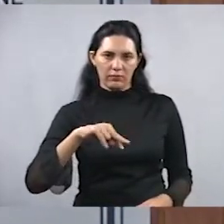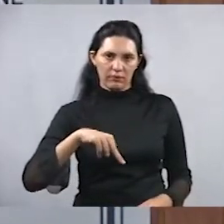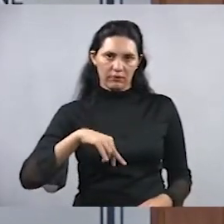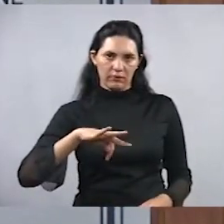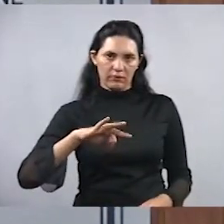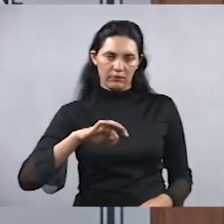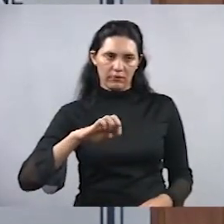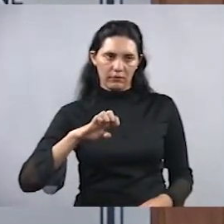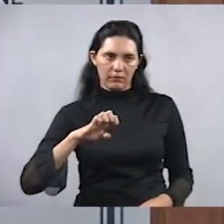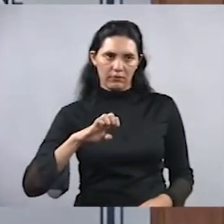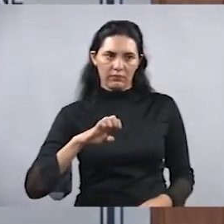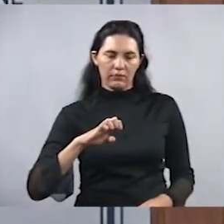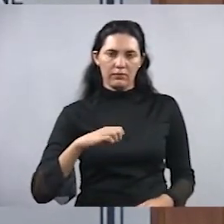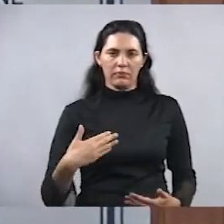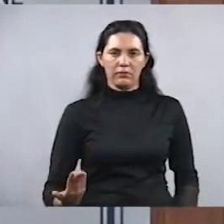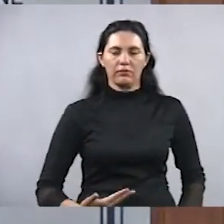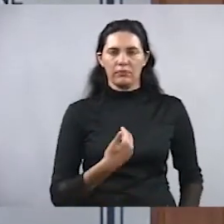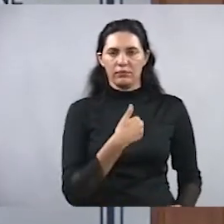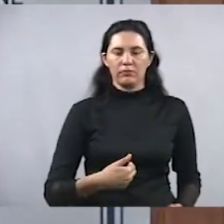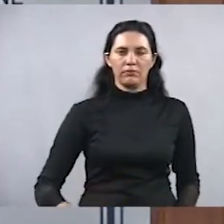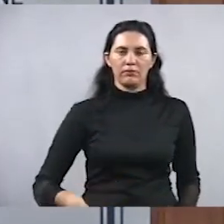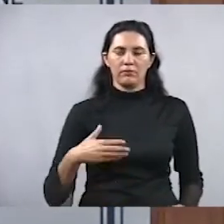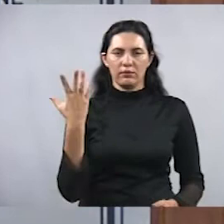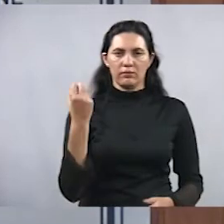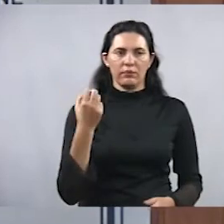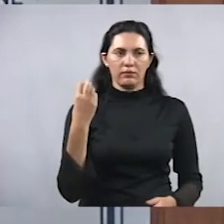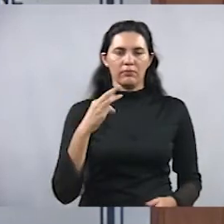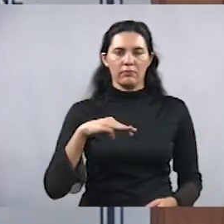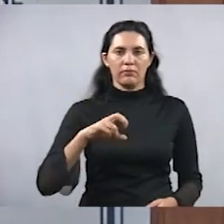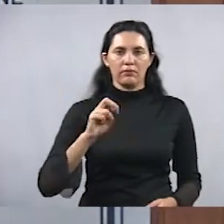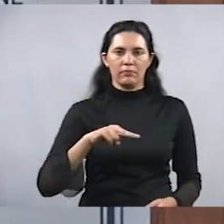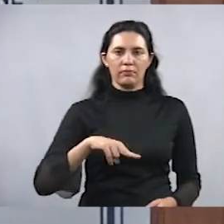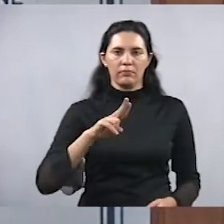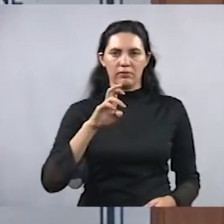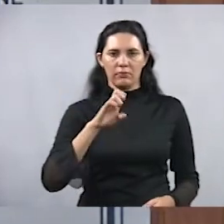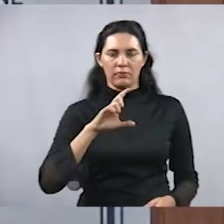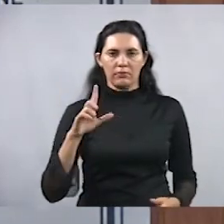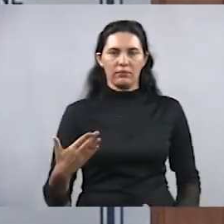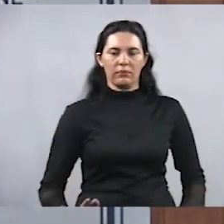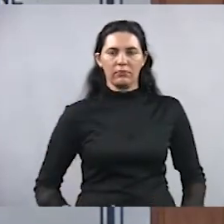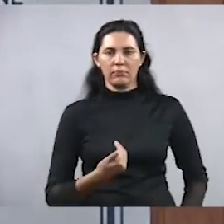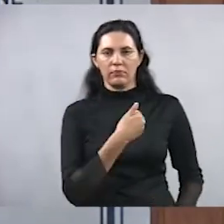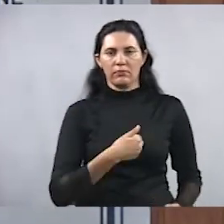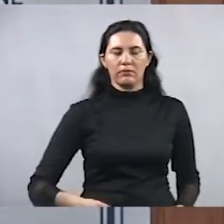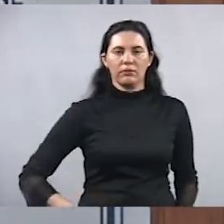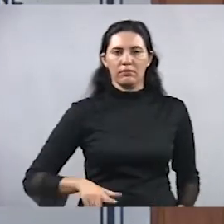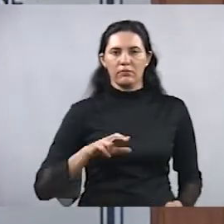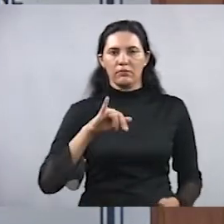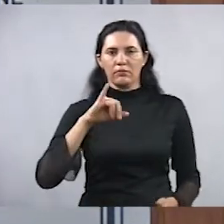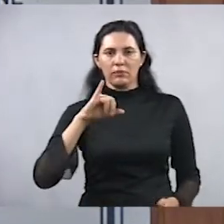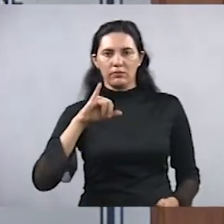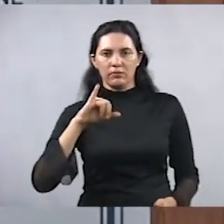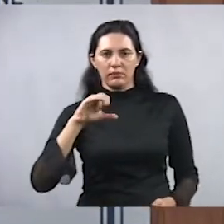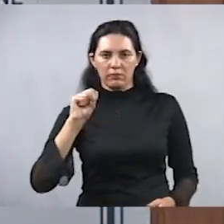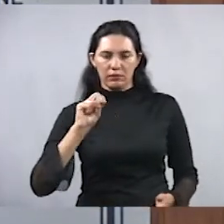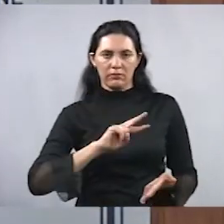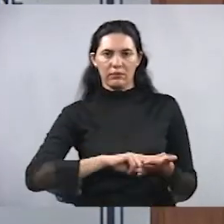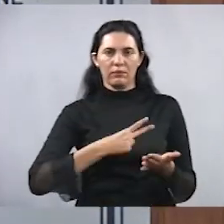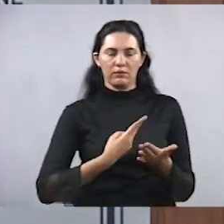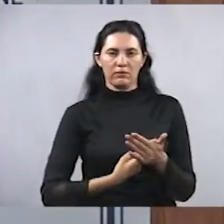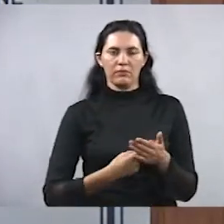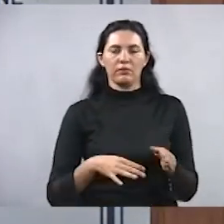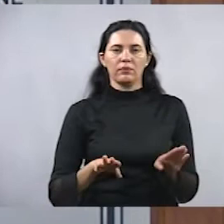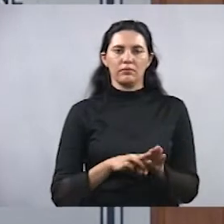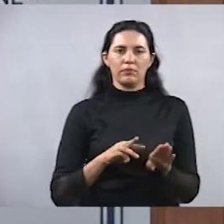servidora pública aposentada, Manuel, servidor público, Luiz, tradutor, e Maria Tereza,